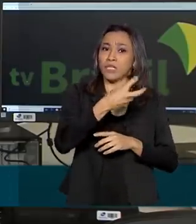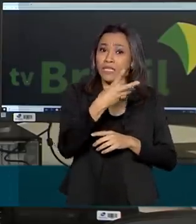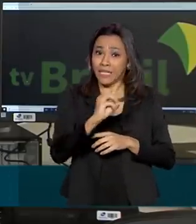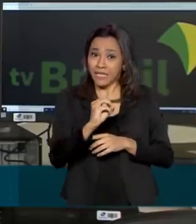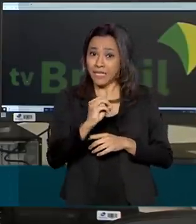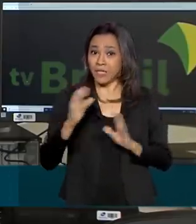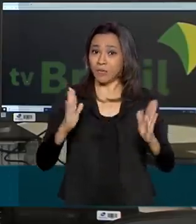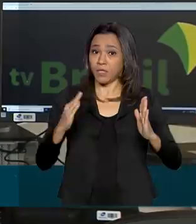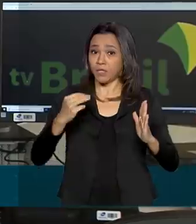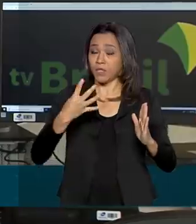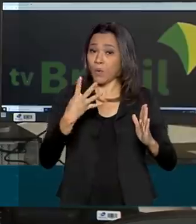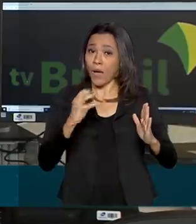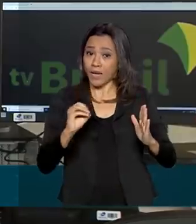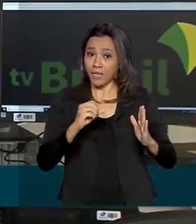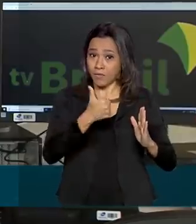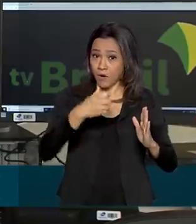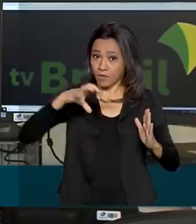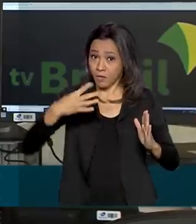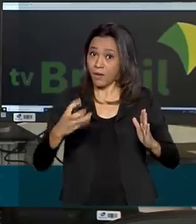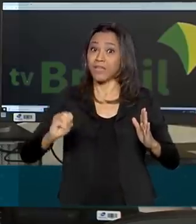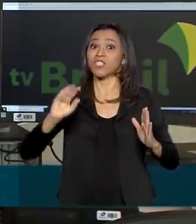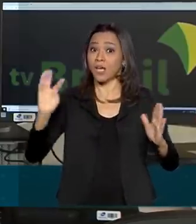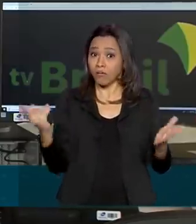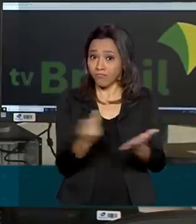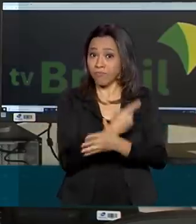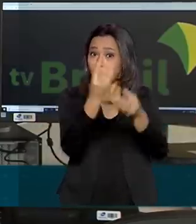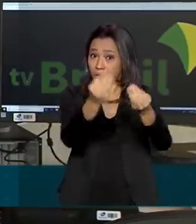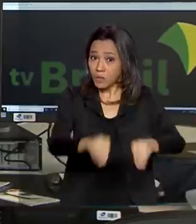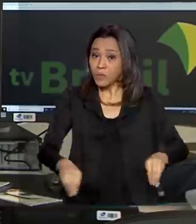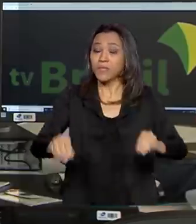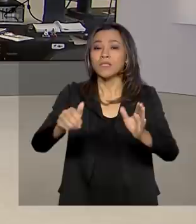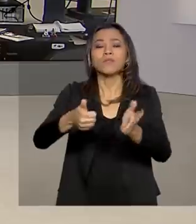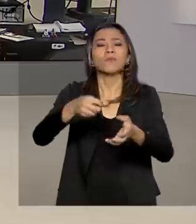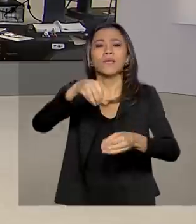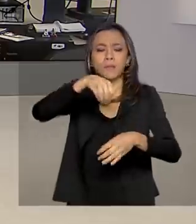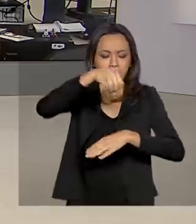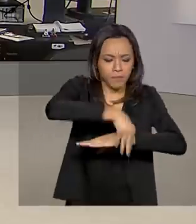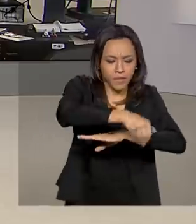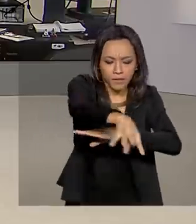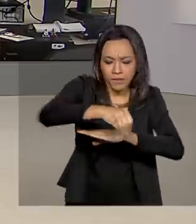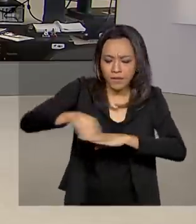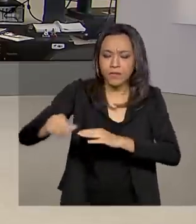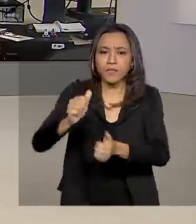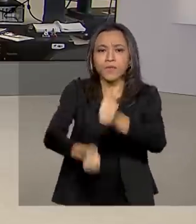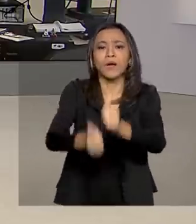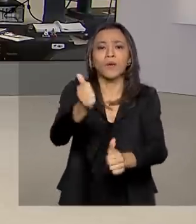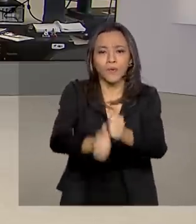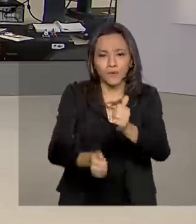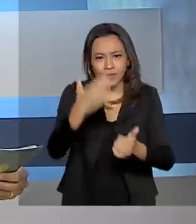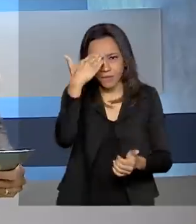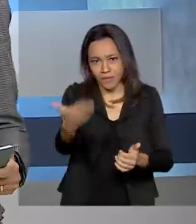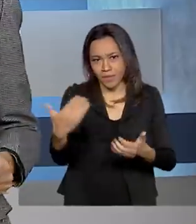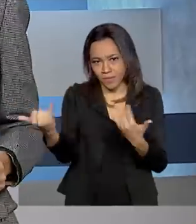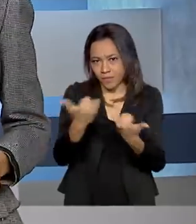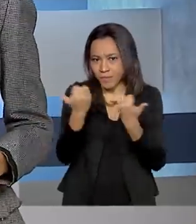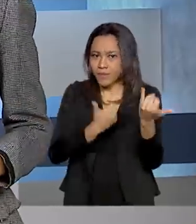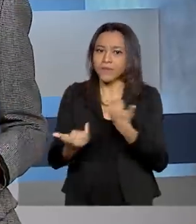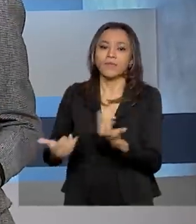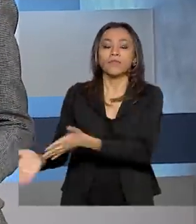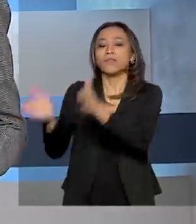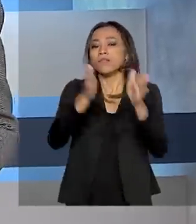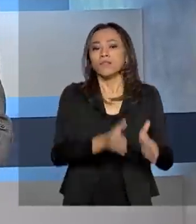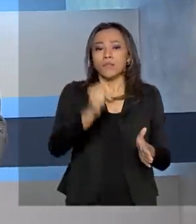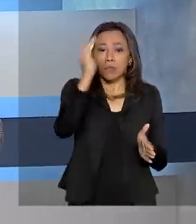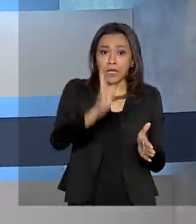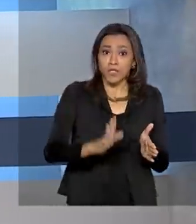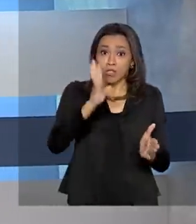já causou grandes perdas às lavouras de arroz. Ana Gabriela. Obrigada, Cláudia, pelas suas informações. O